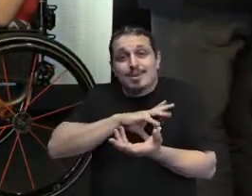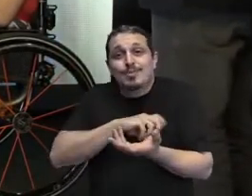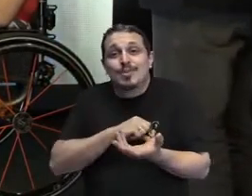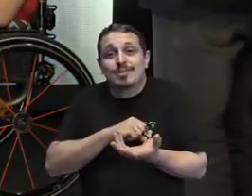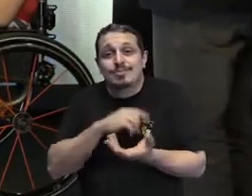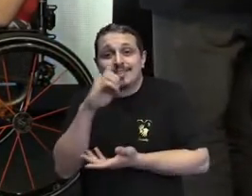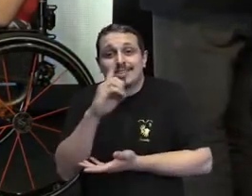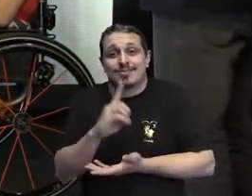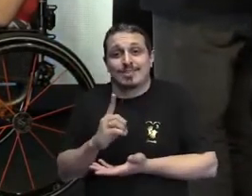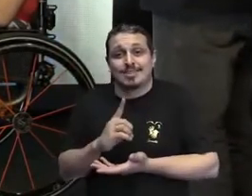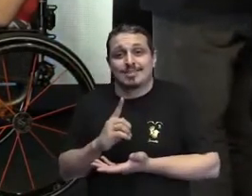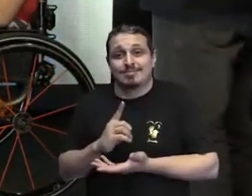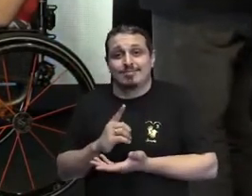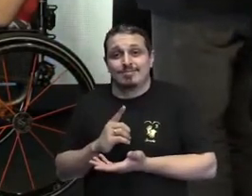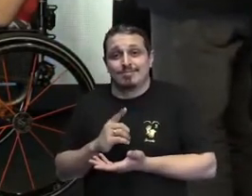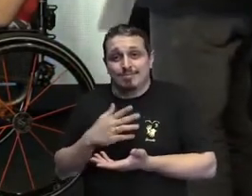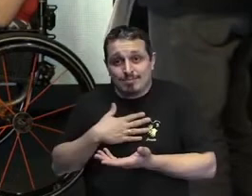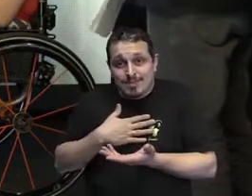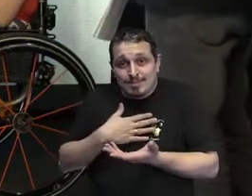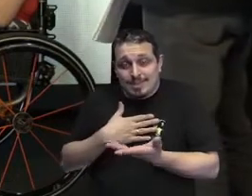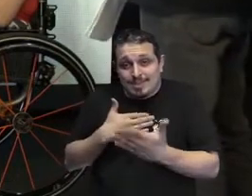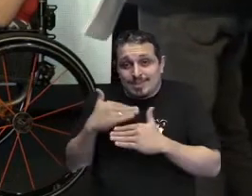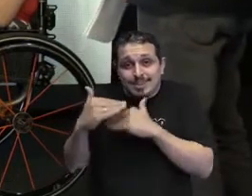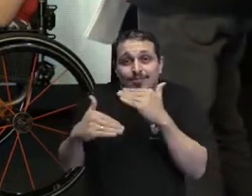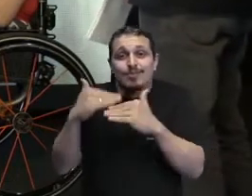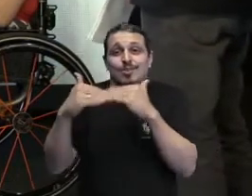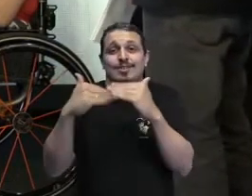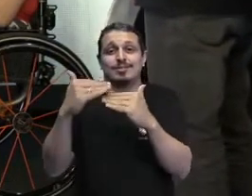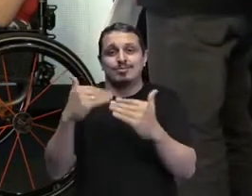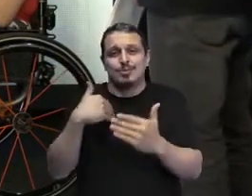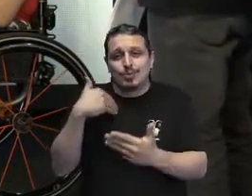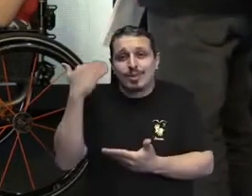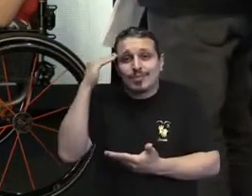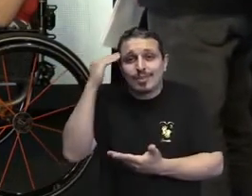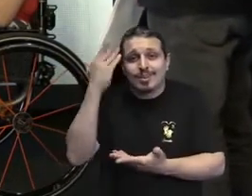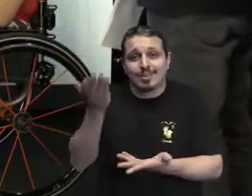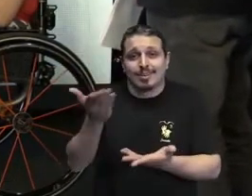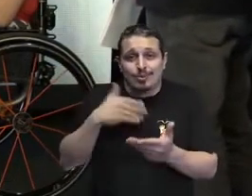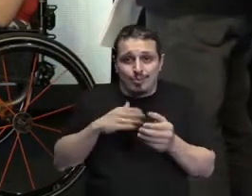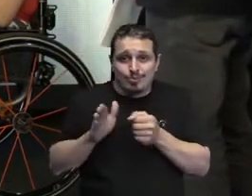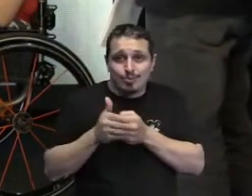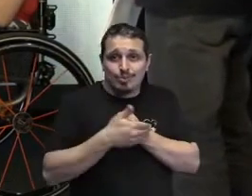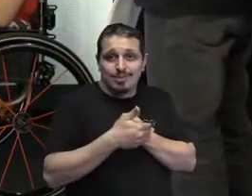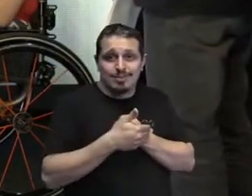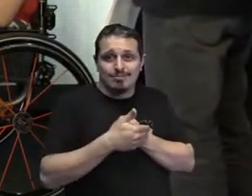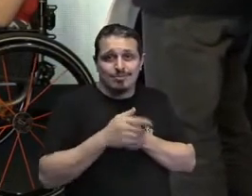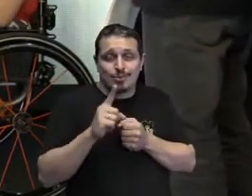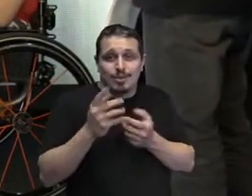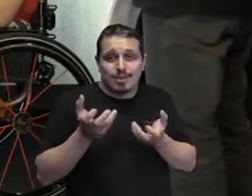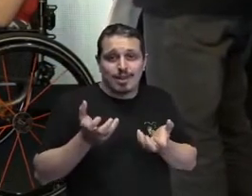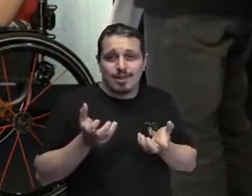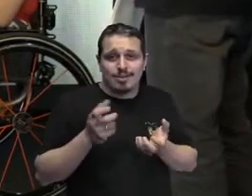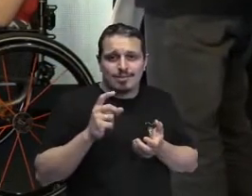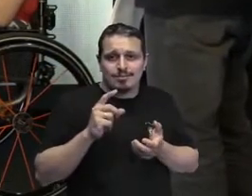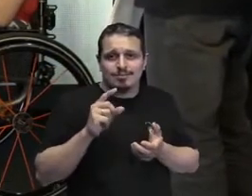processo, foi um processo muito de tentar esconder, primeiramente, tentar fingir que não era.